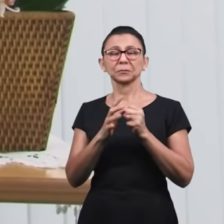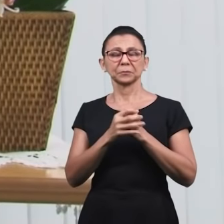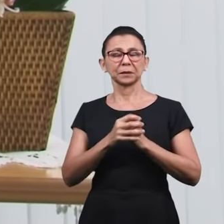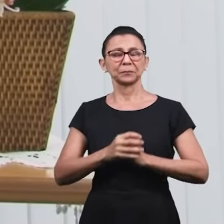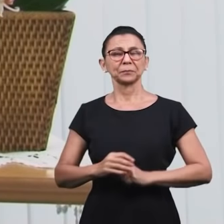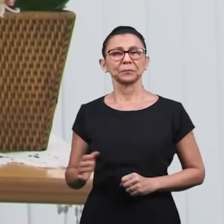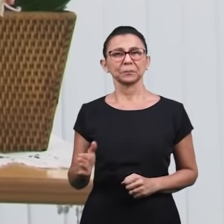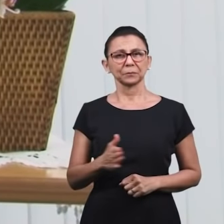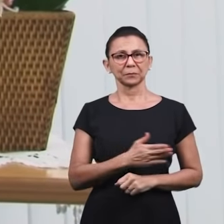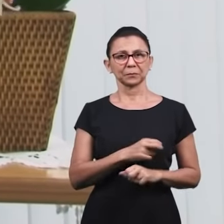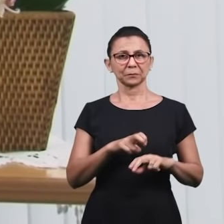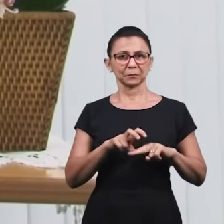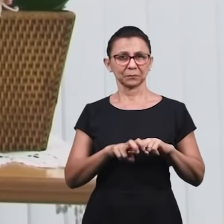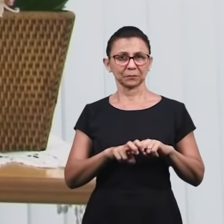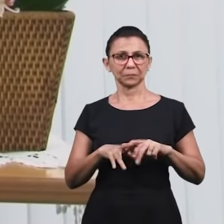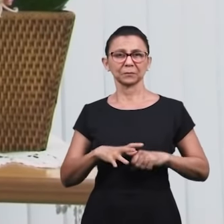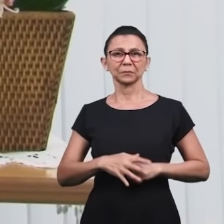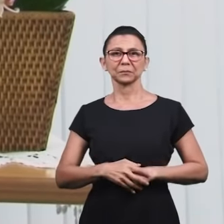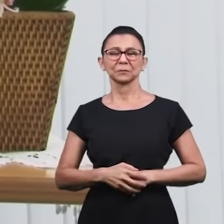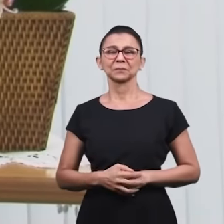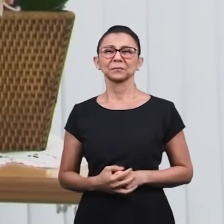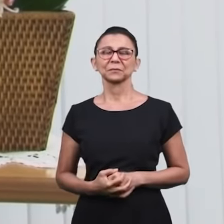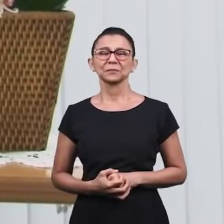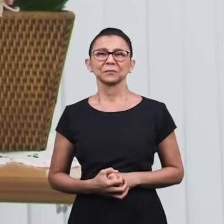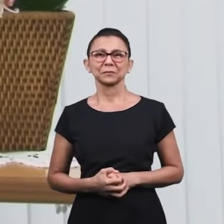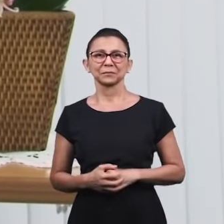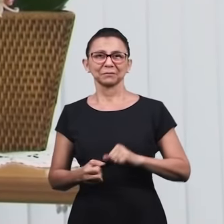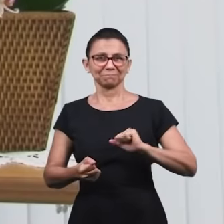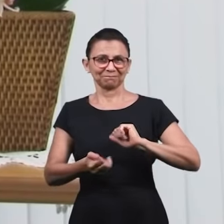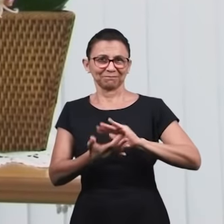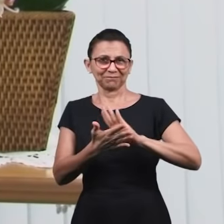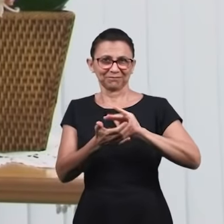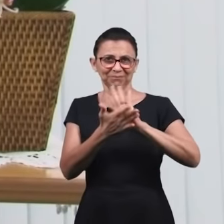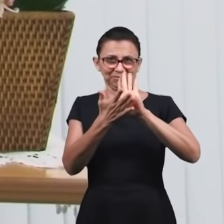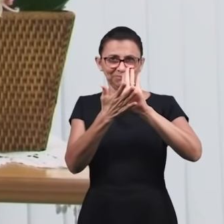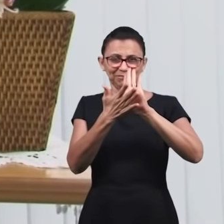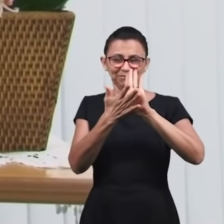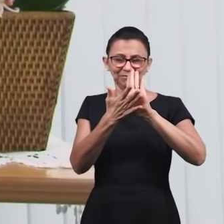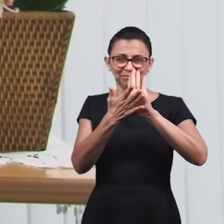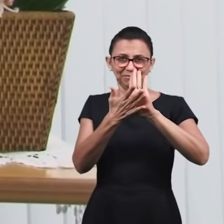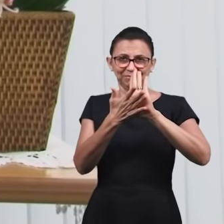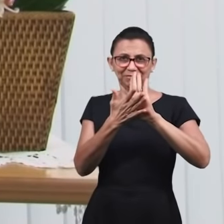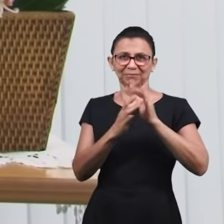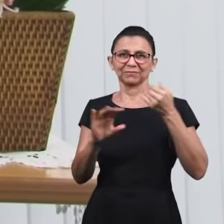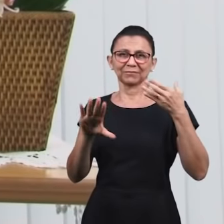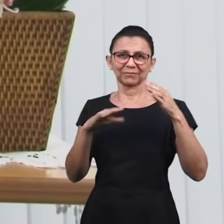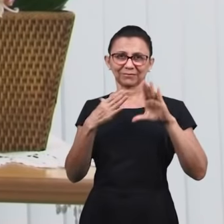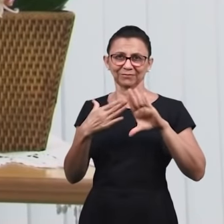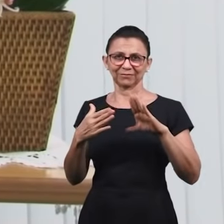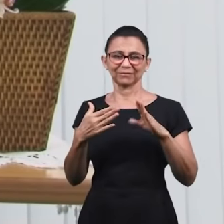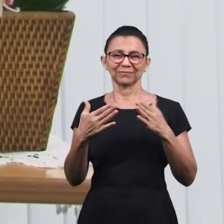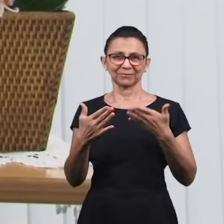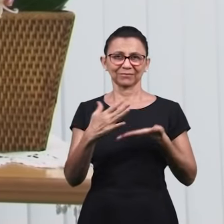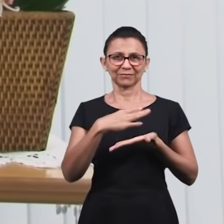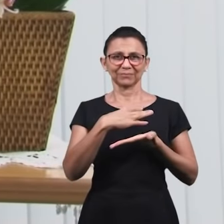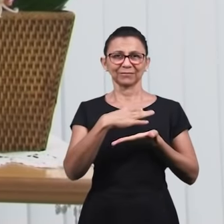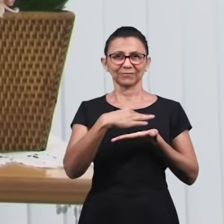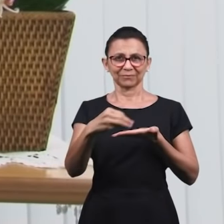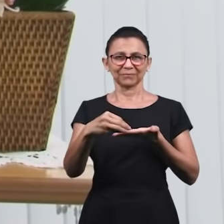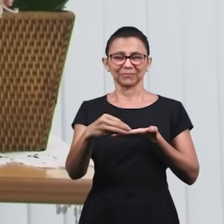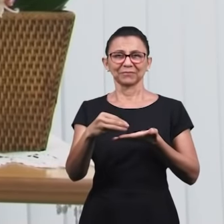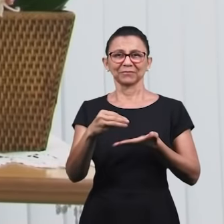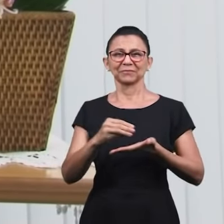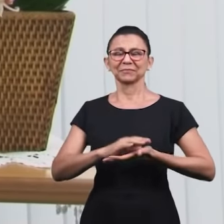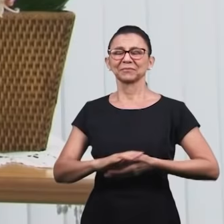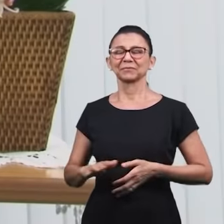Amém. Podemos então nos assentar, vamos louvar ao Senhor, a um hino de clamor, vamos cantar, acompanha esse